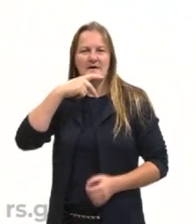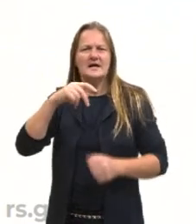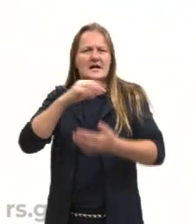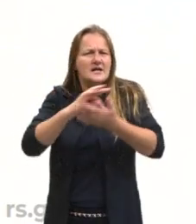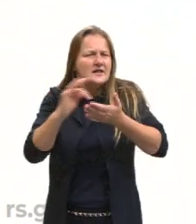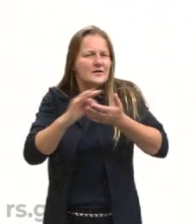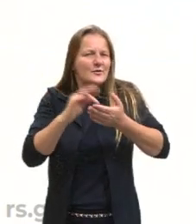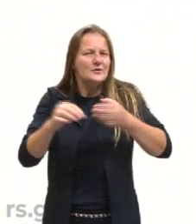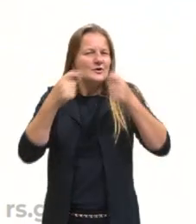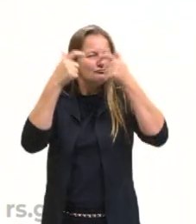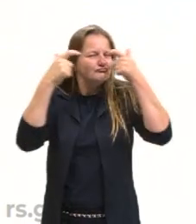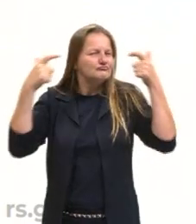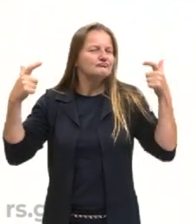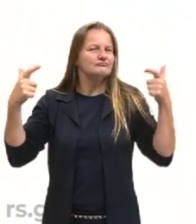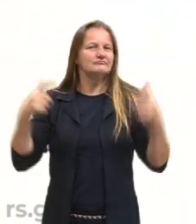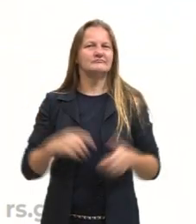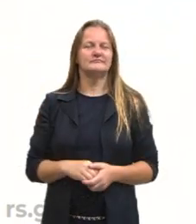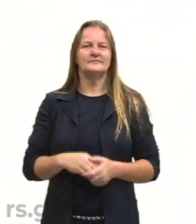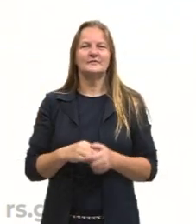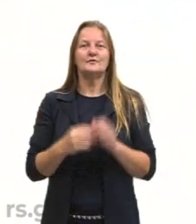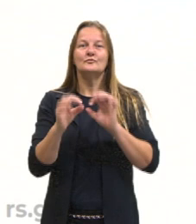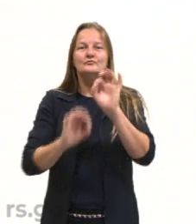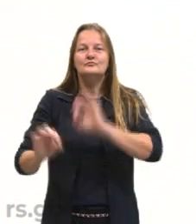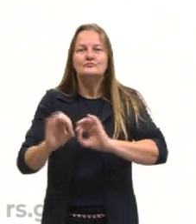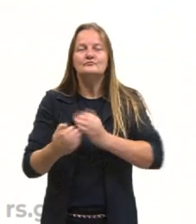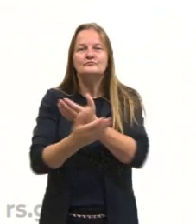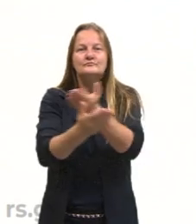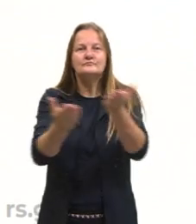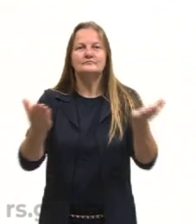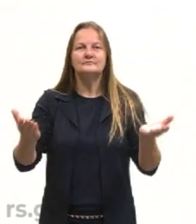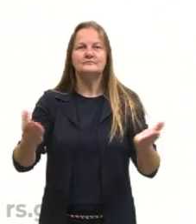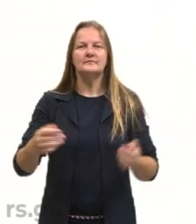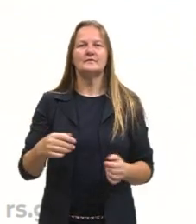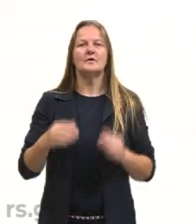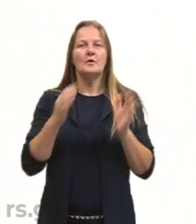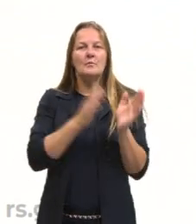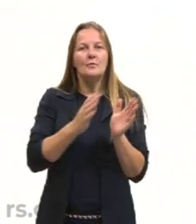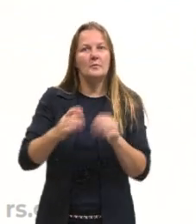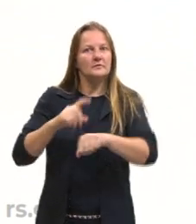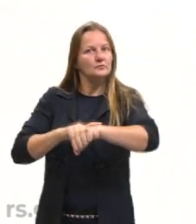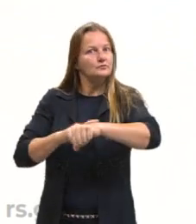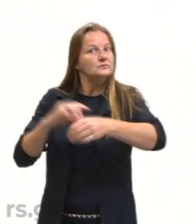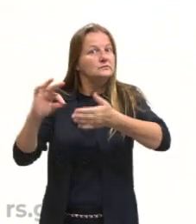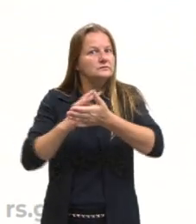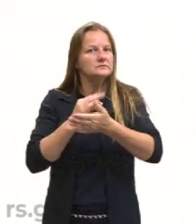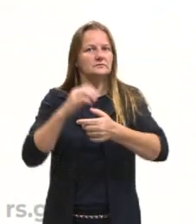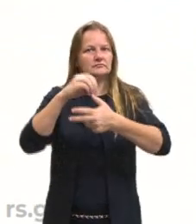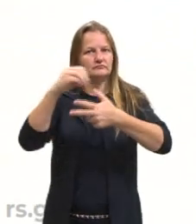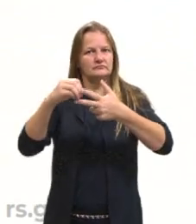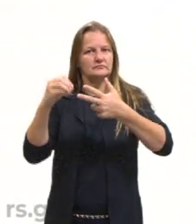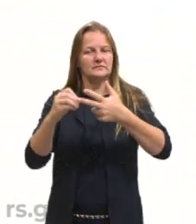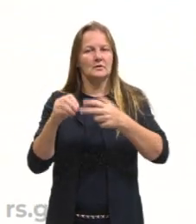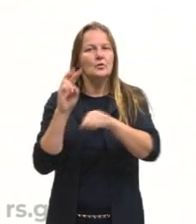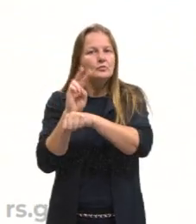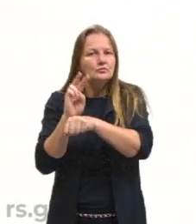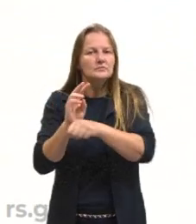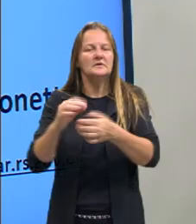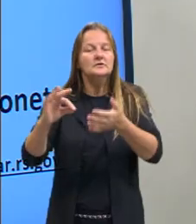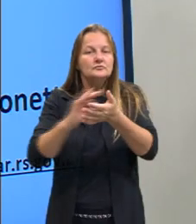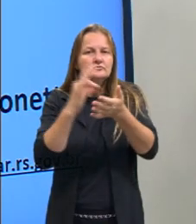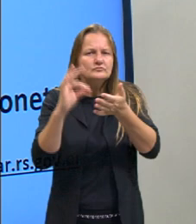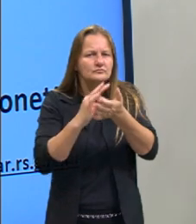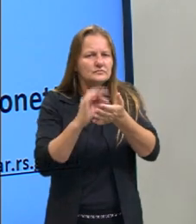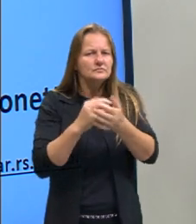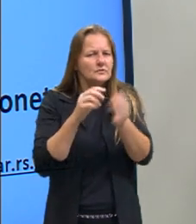Jaysson preparamos para você. Antes disso, lembrando que nós estamos no período de inscrição do ENEM, então faça a sua inscrição,